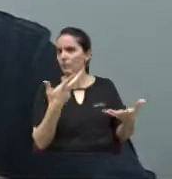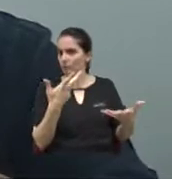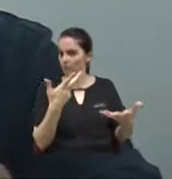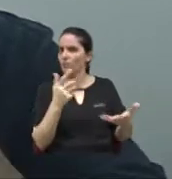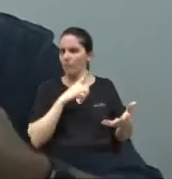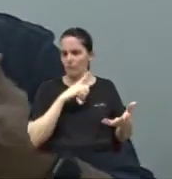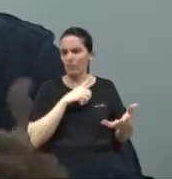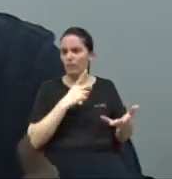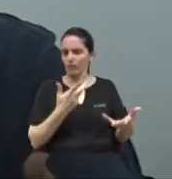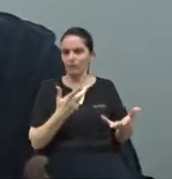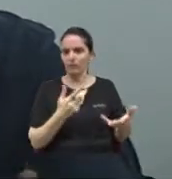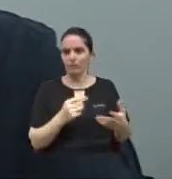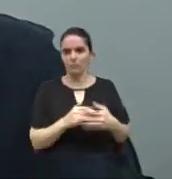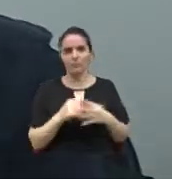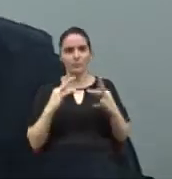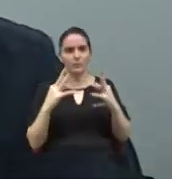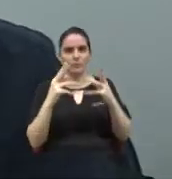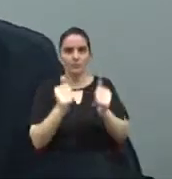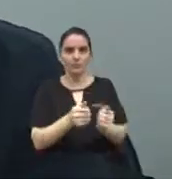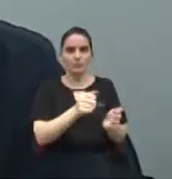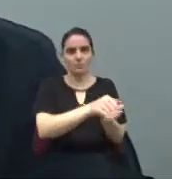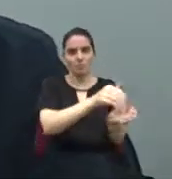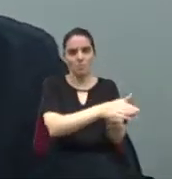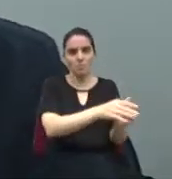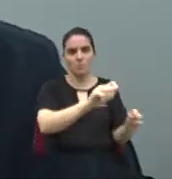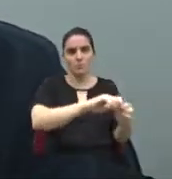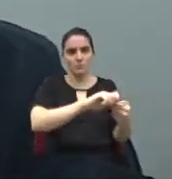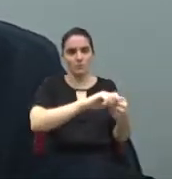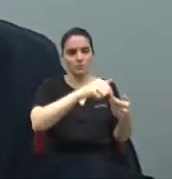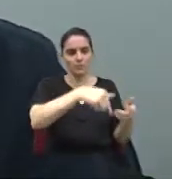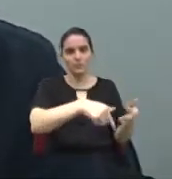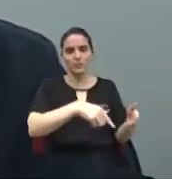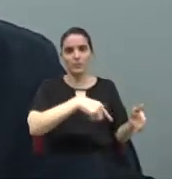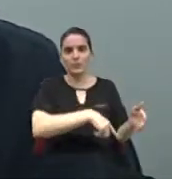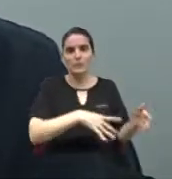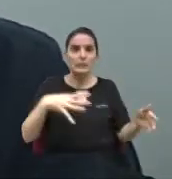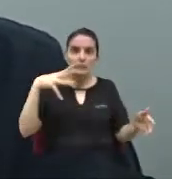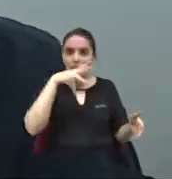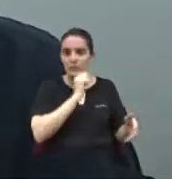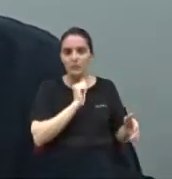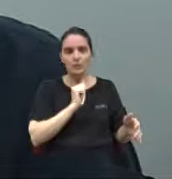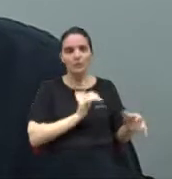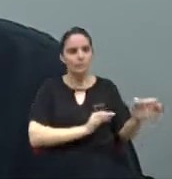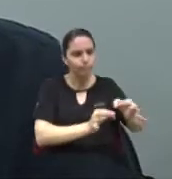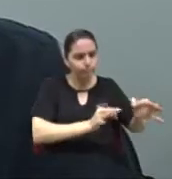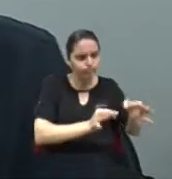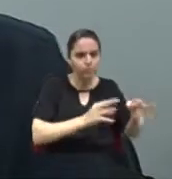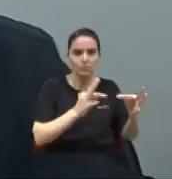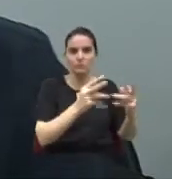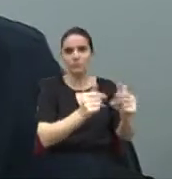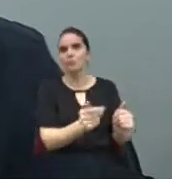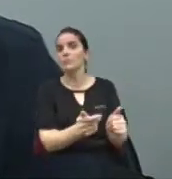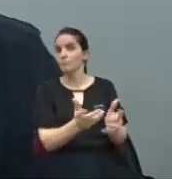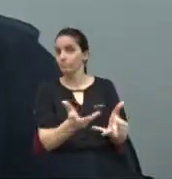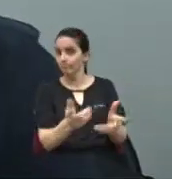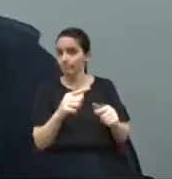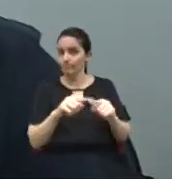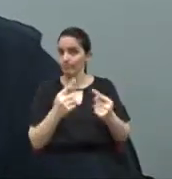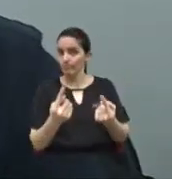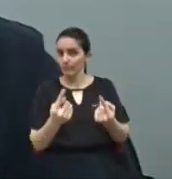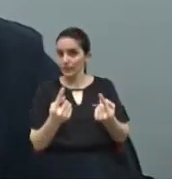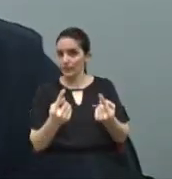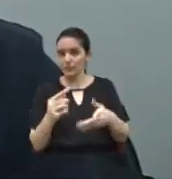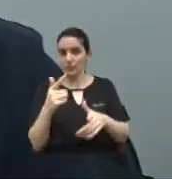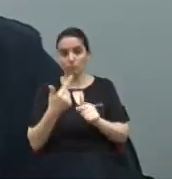todas as notificações que são feitas lá, ele corre atrás para fazer, mas, é um problema que se